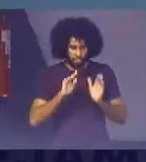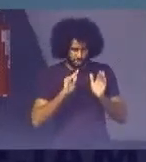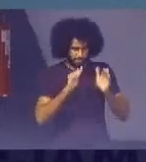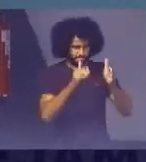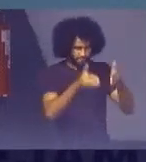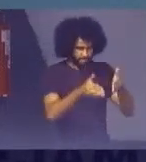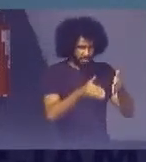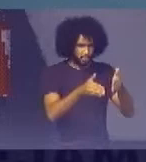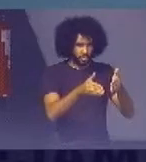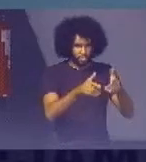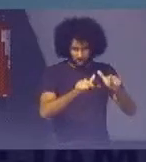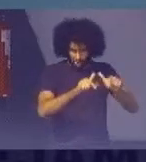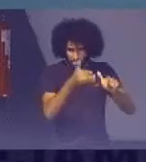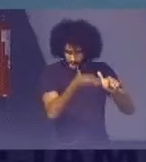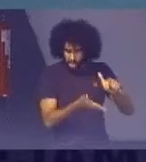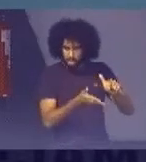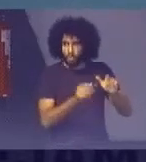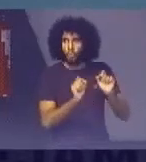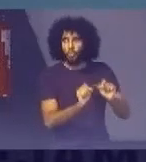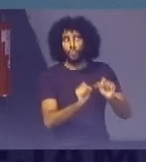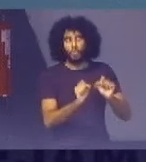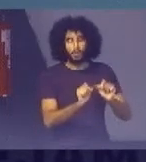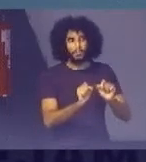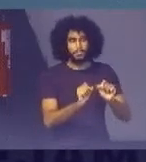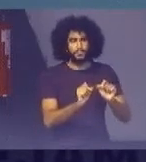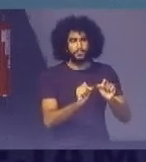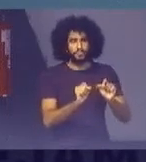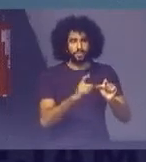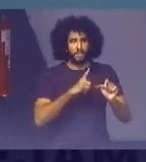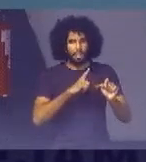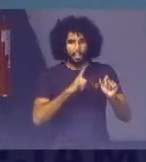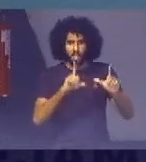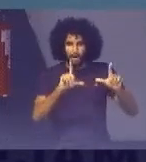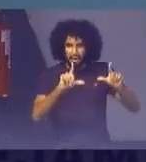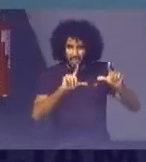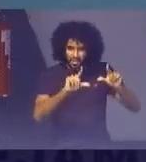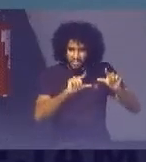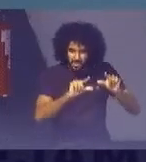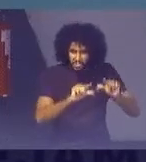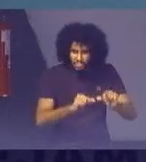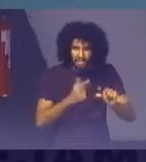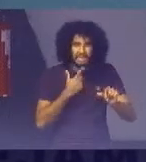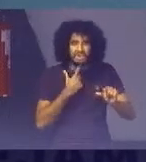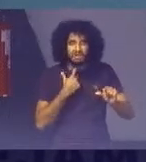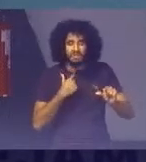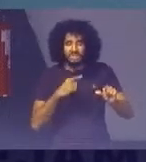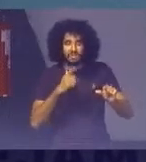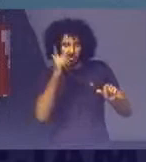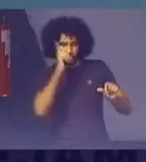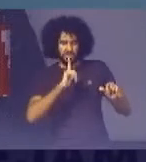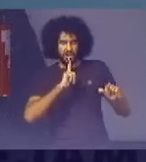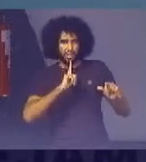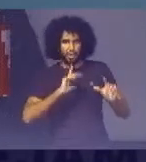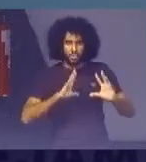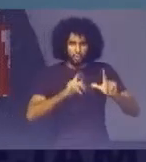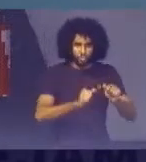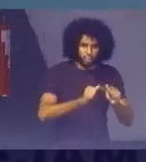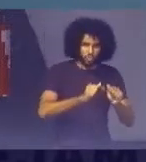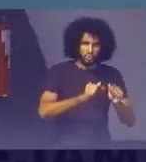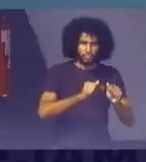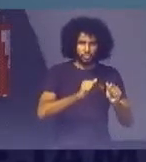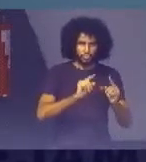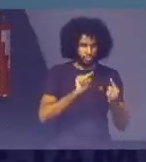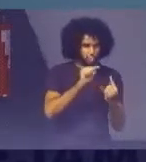trabalho Nós não podemos Reduzir a ambição Dos objetivos De desenvolvimento sustentável Então na